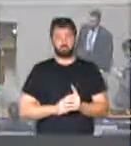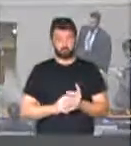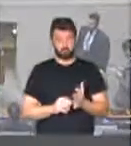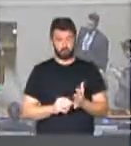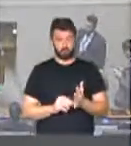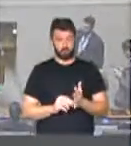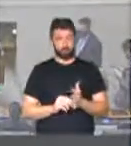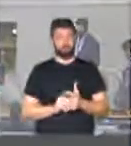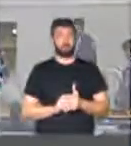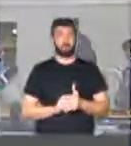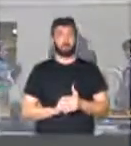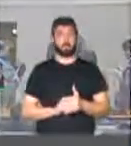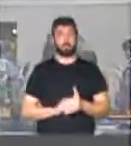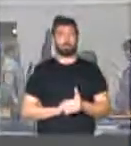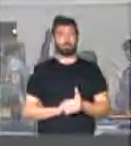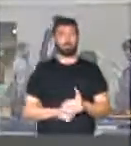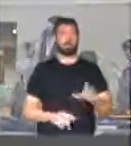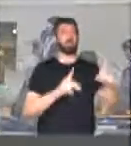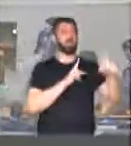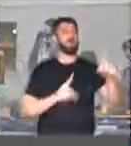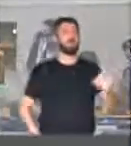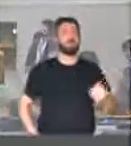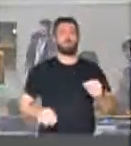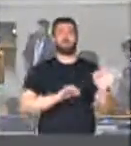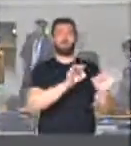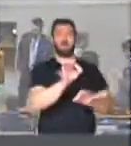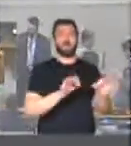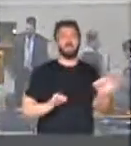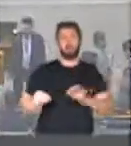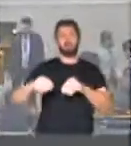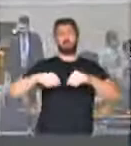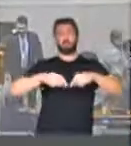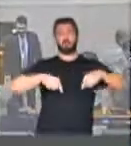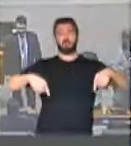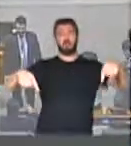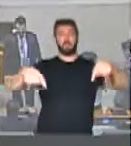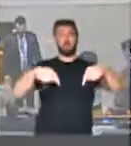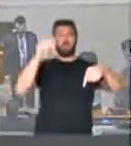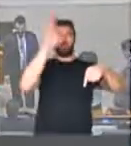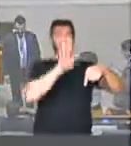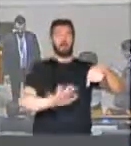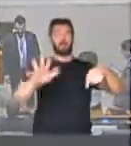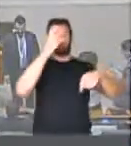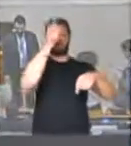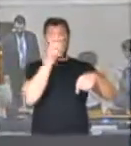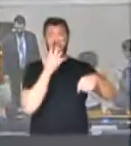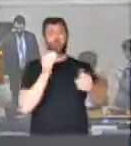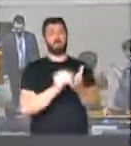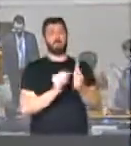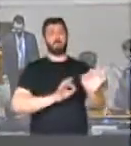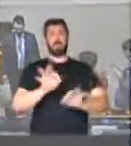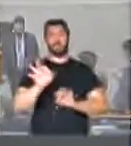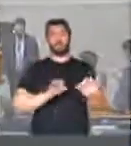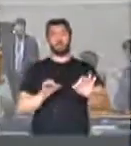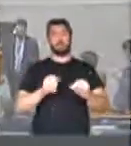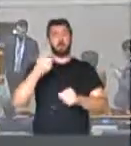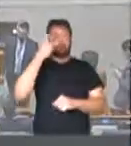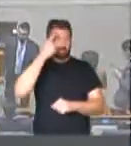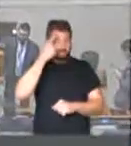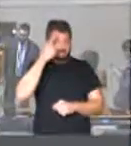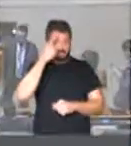Falta planejamento territorial, planejamento sério para o país como um todo. Falta considerar as